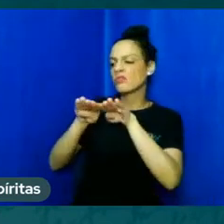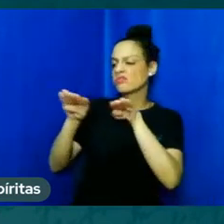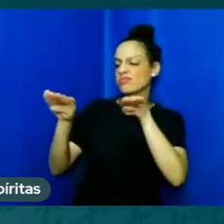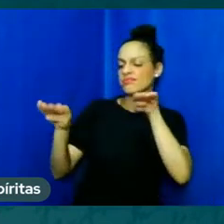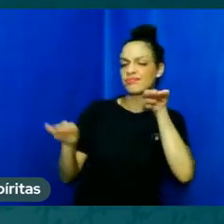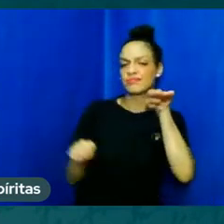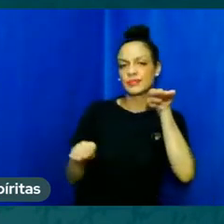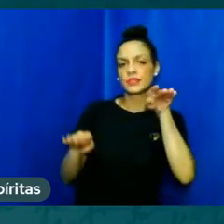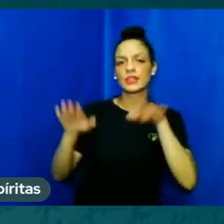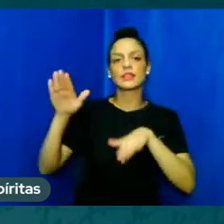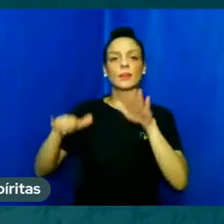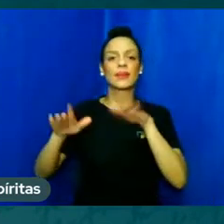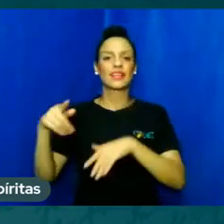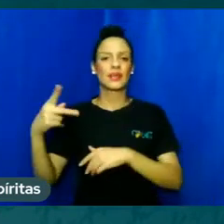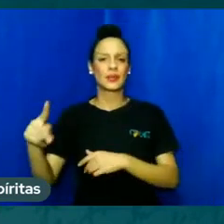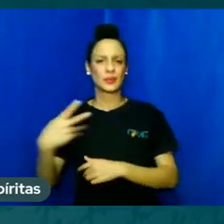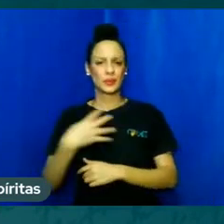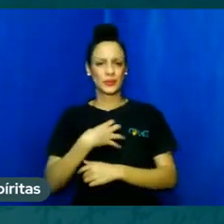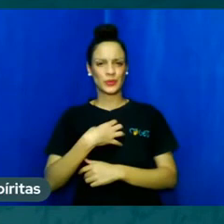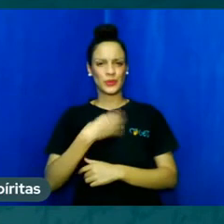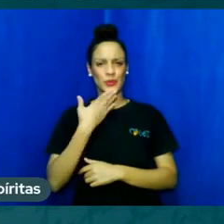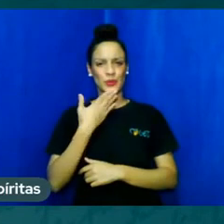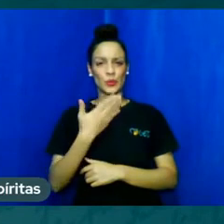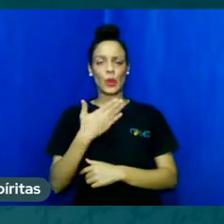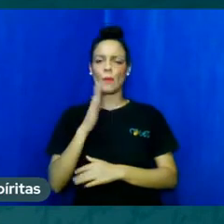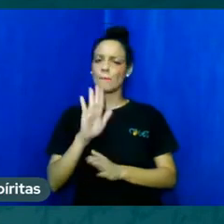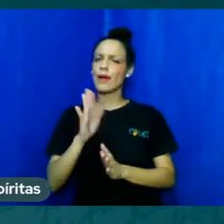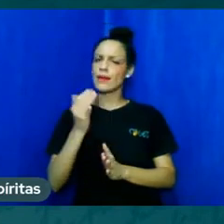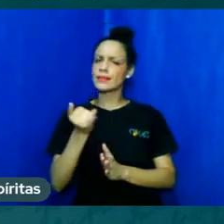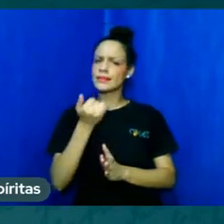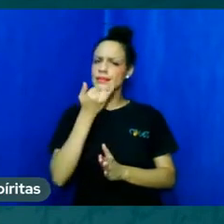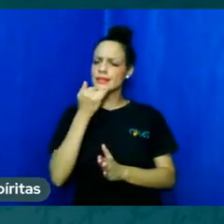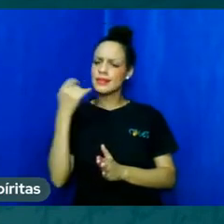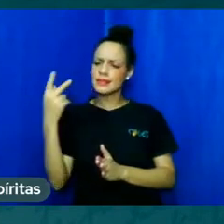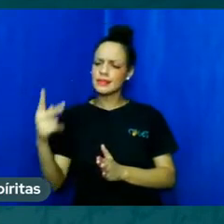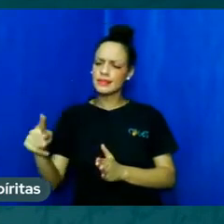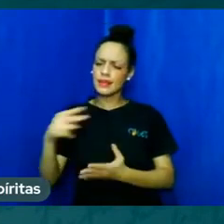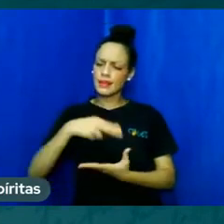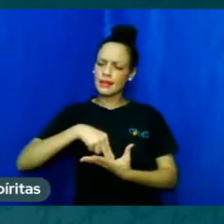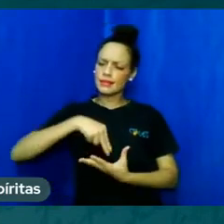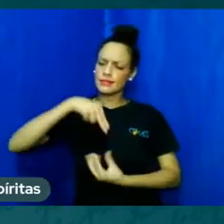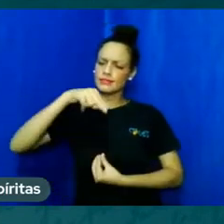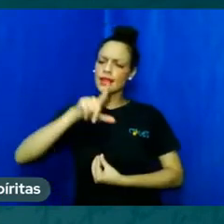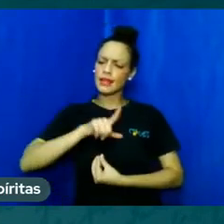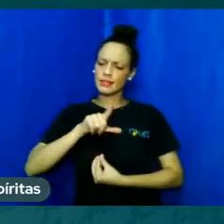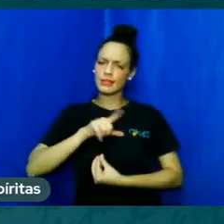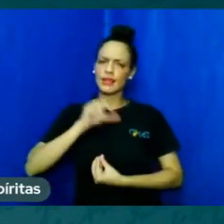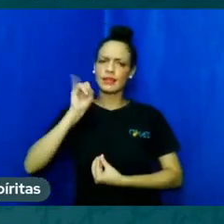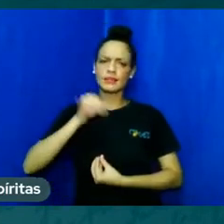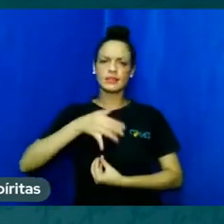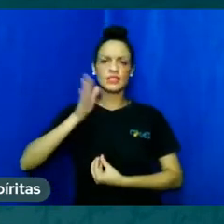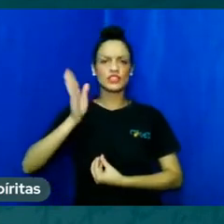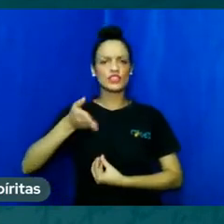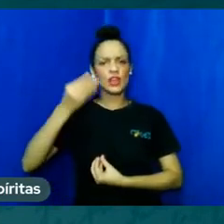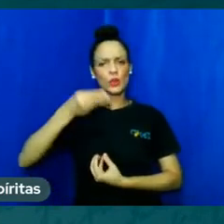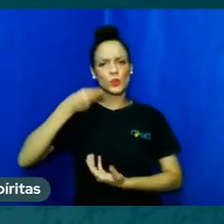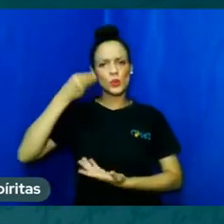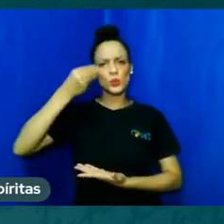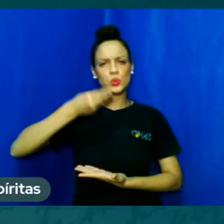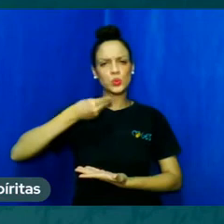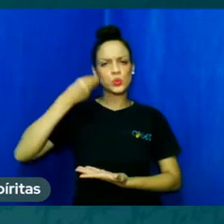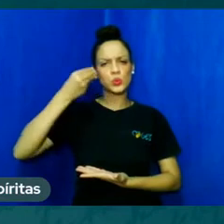apresentam. Mas ela é um espírito milenar. Cada um carrega carrega uma